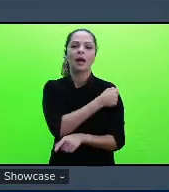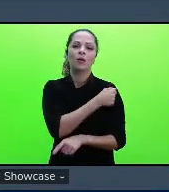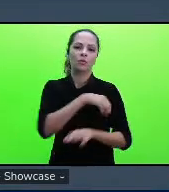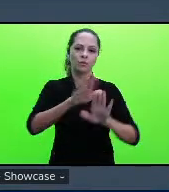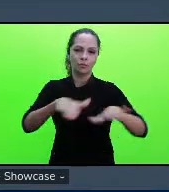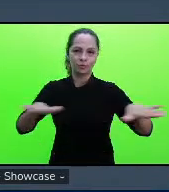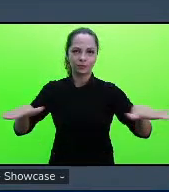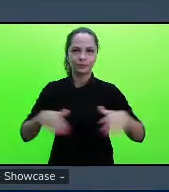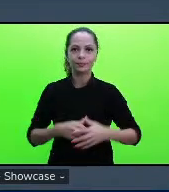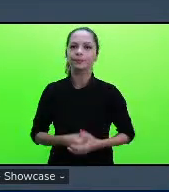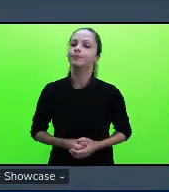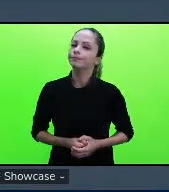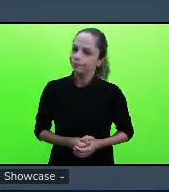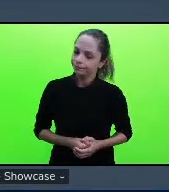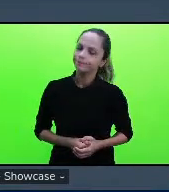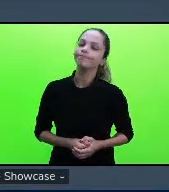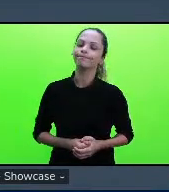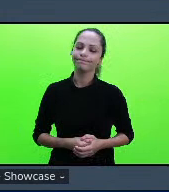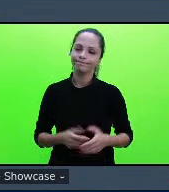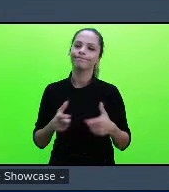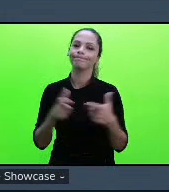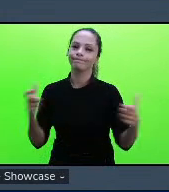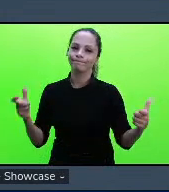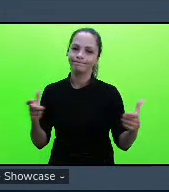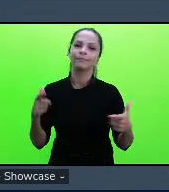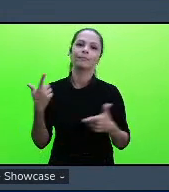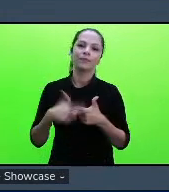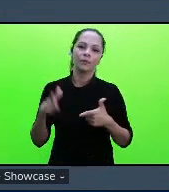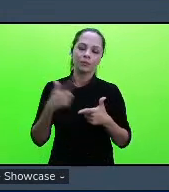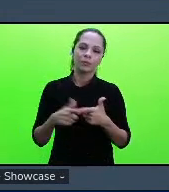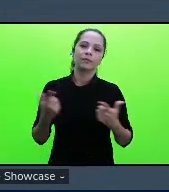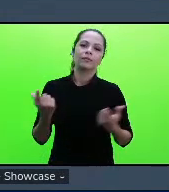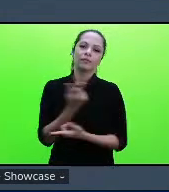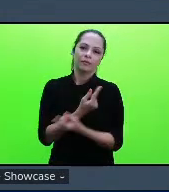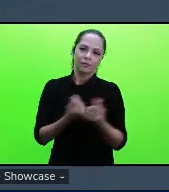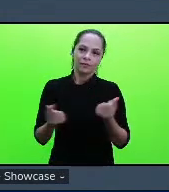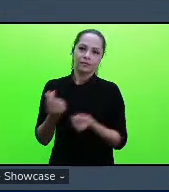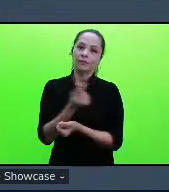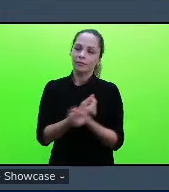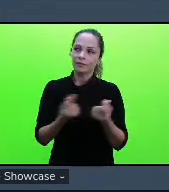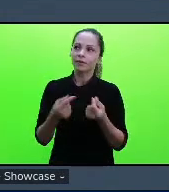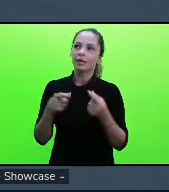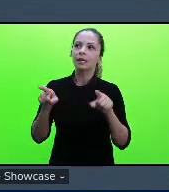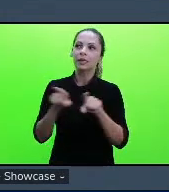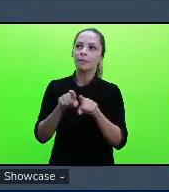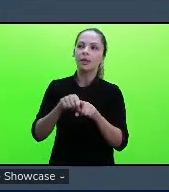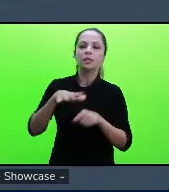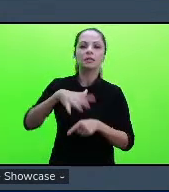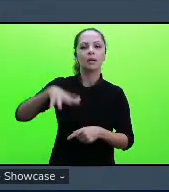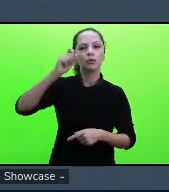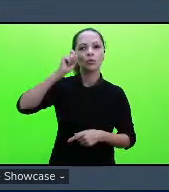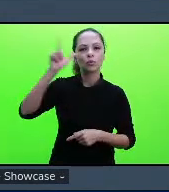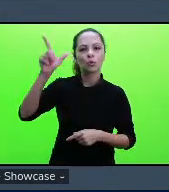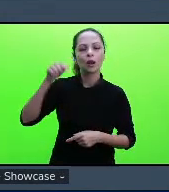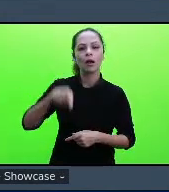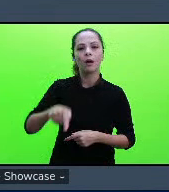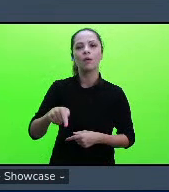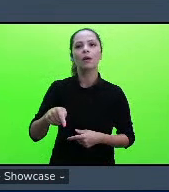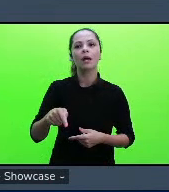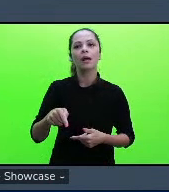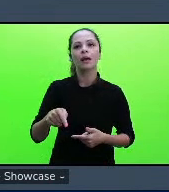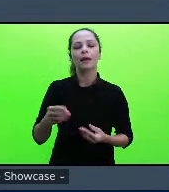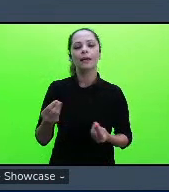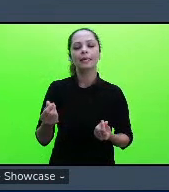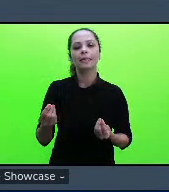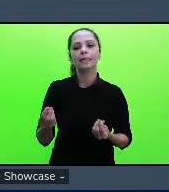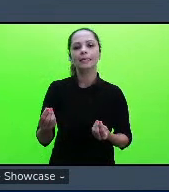problemas financeiros e de descaso cultural né porque não tem fomento e